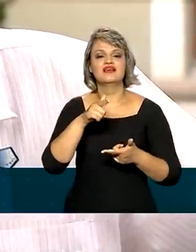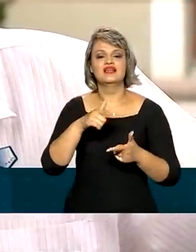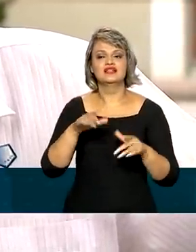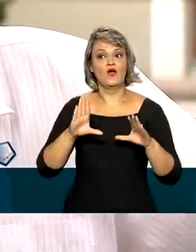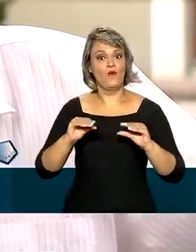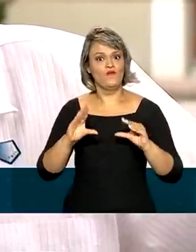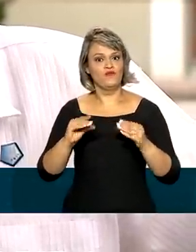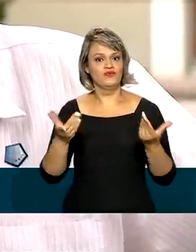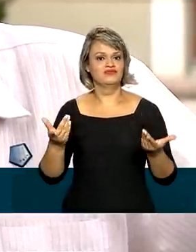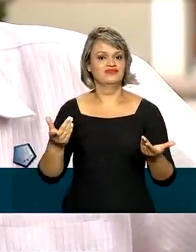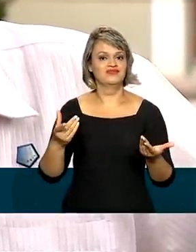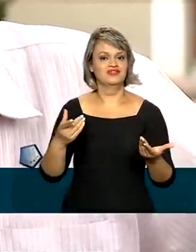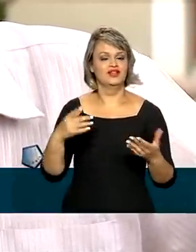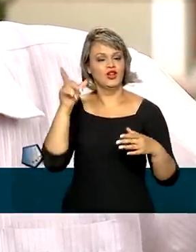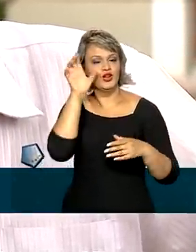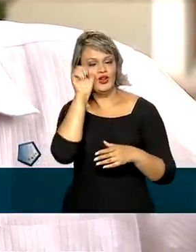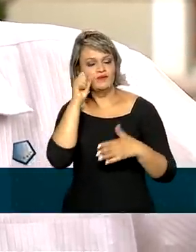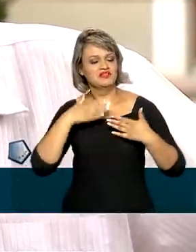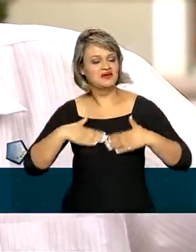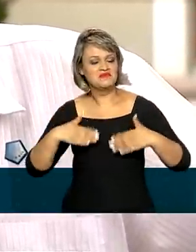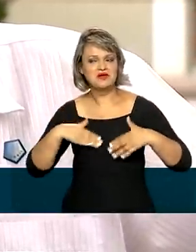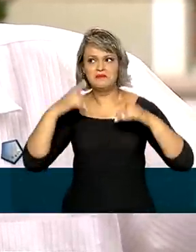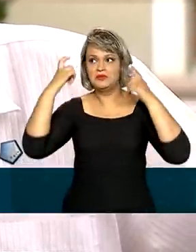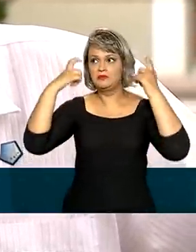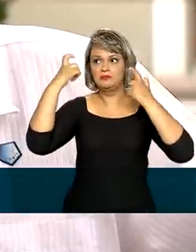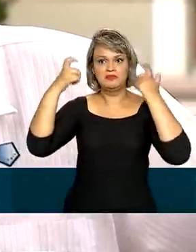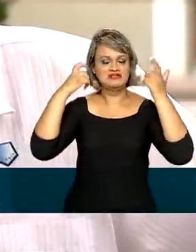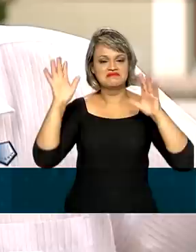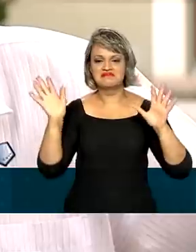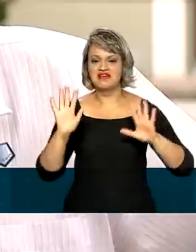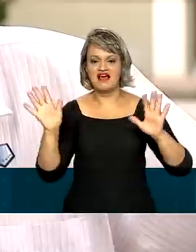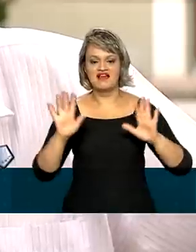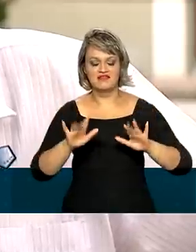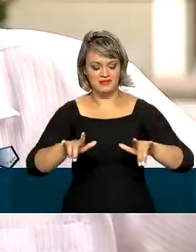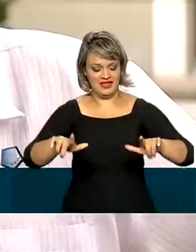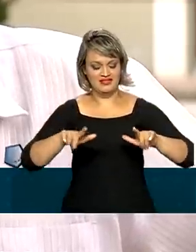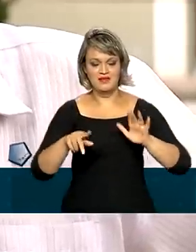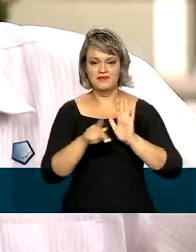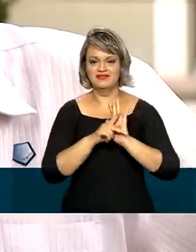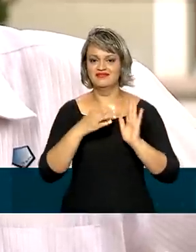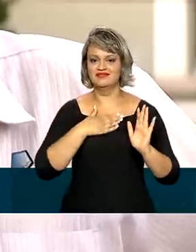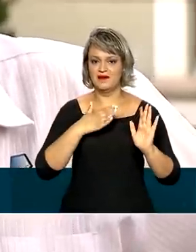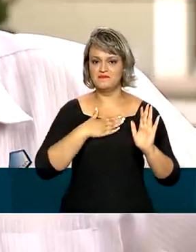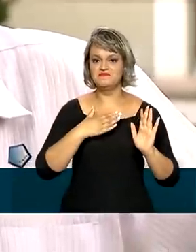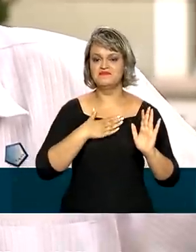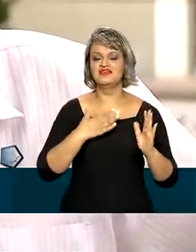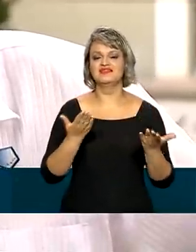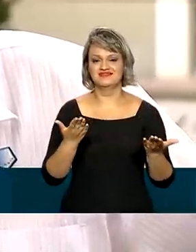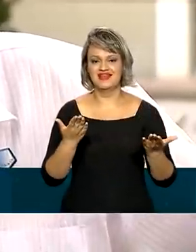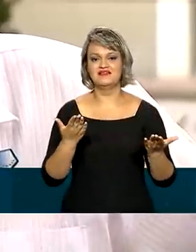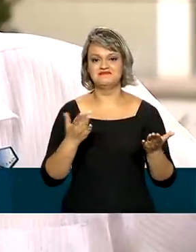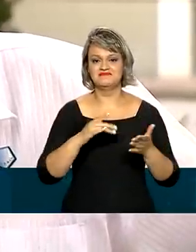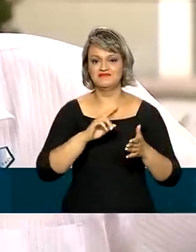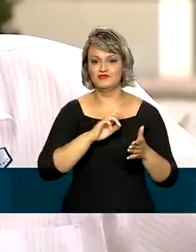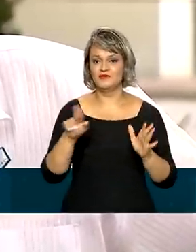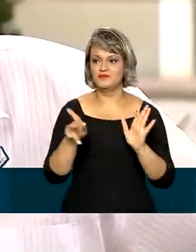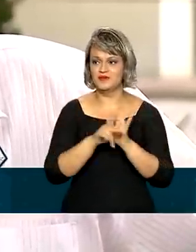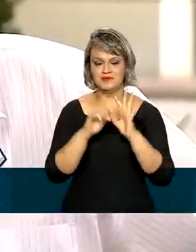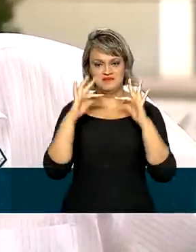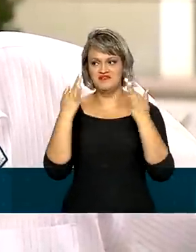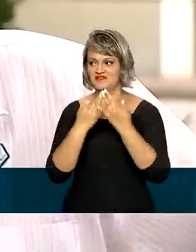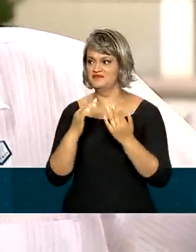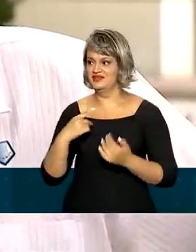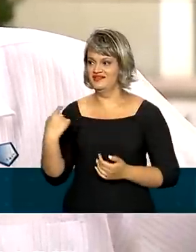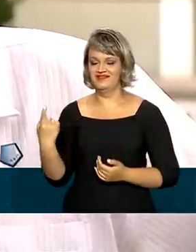conforto, dorme tranquilo, sem se incomodar, porque a gente é a terra, já está no nome da família, né, que